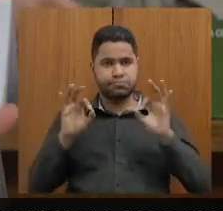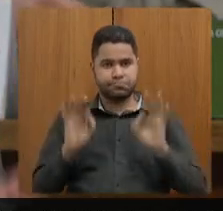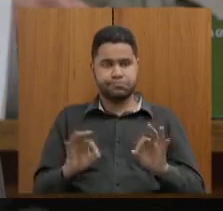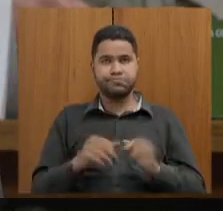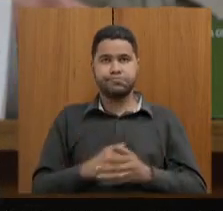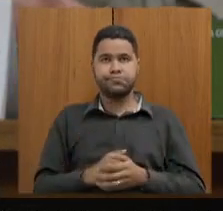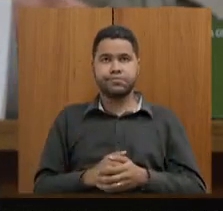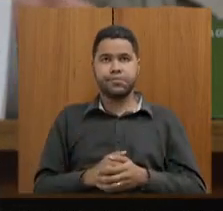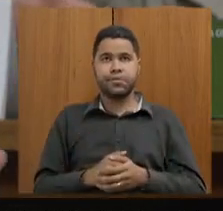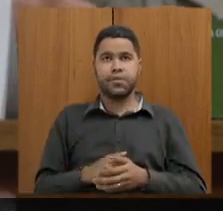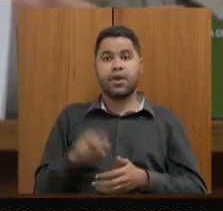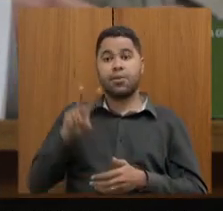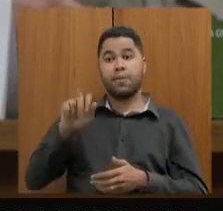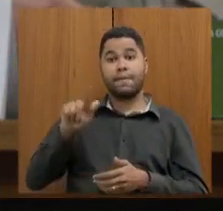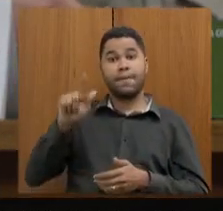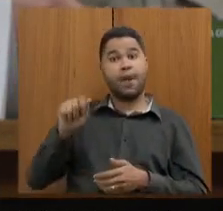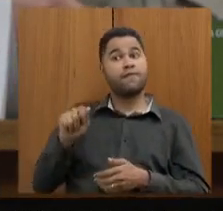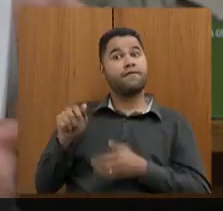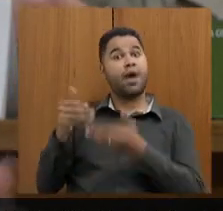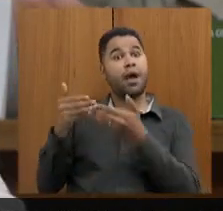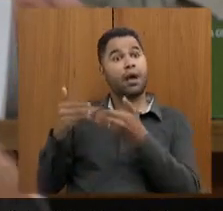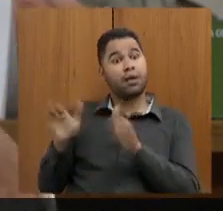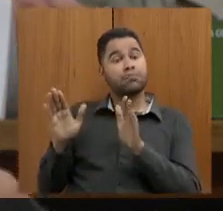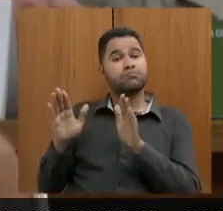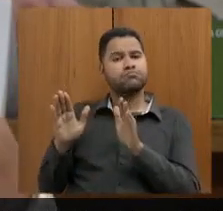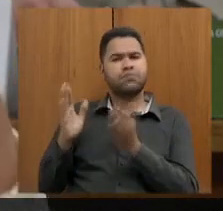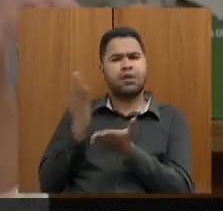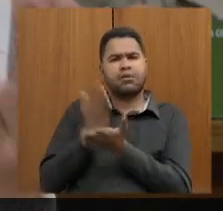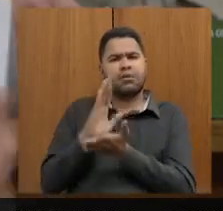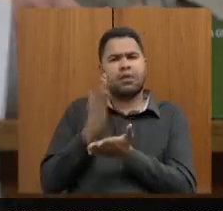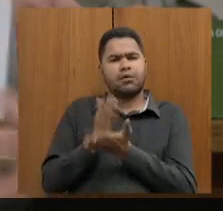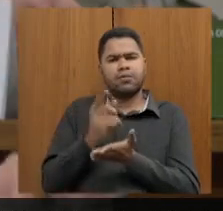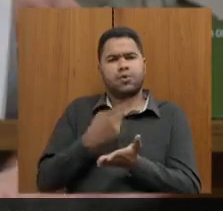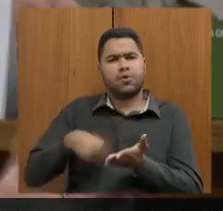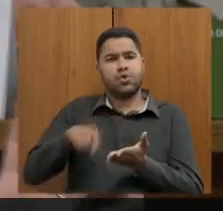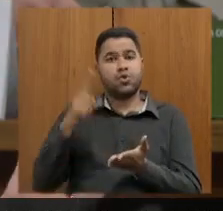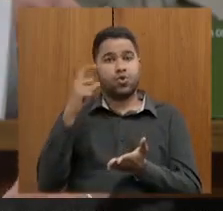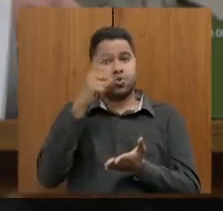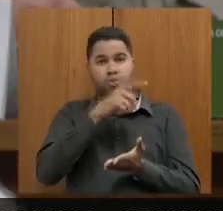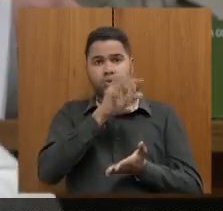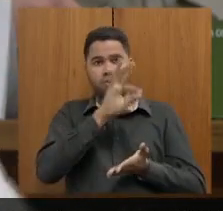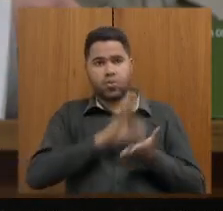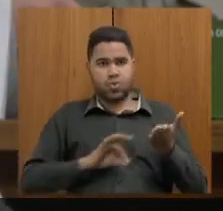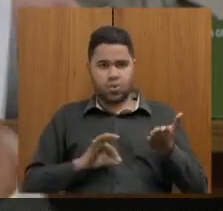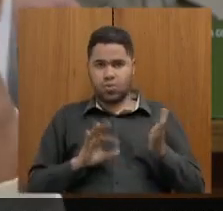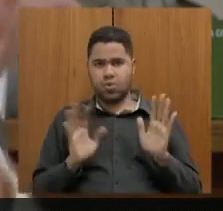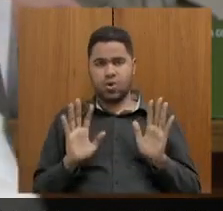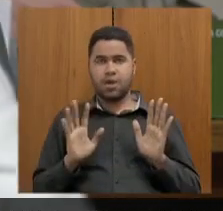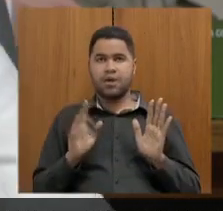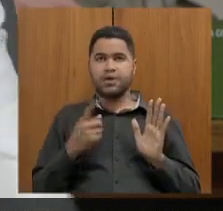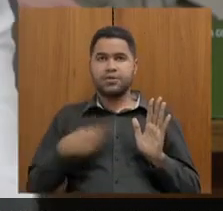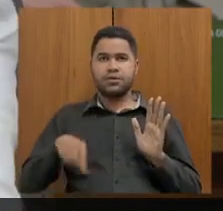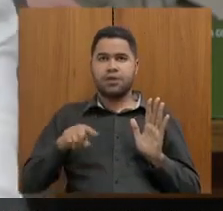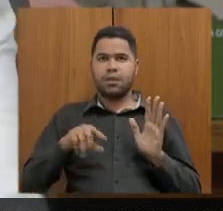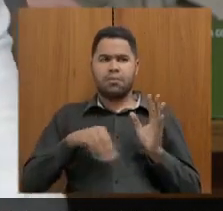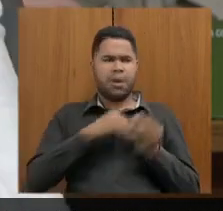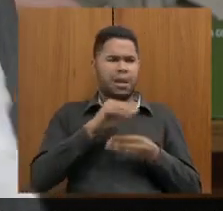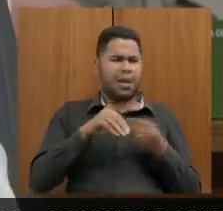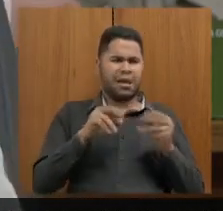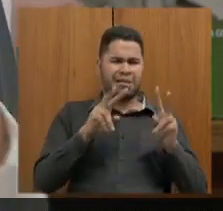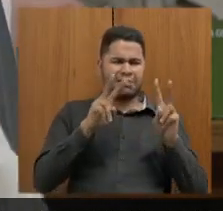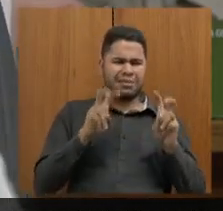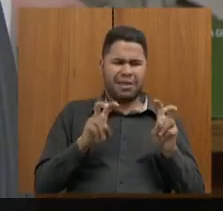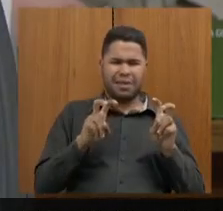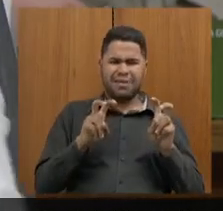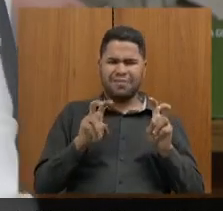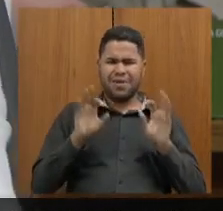Isso é uma vaga que está em aberto, que nada tem a ver com a nossa dificuldade de contratação de professores. Senão, a gente acaba embolando dois temas que são